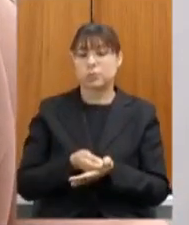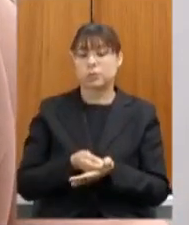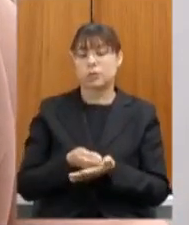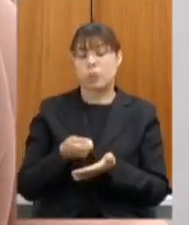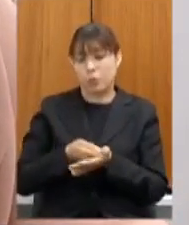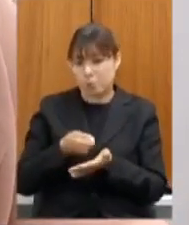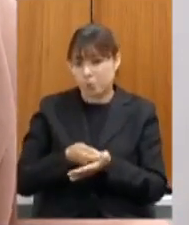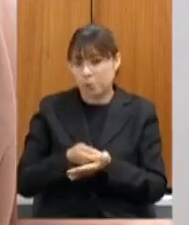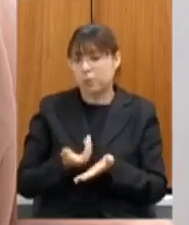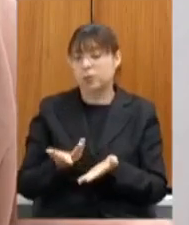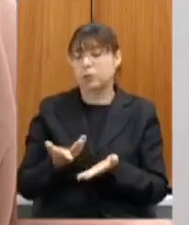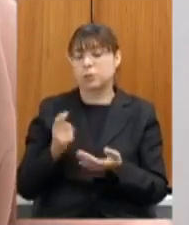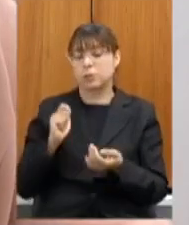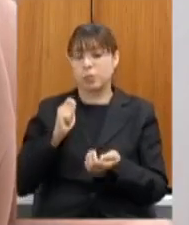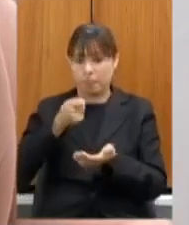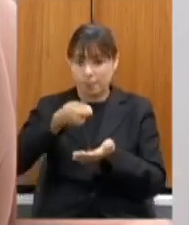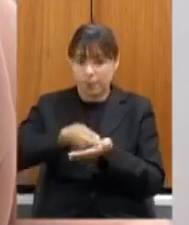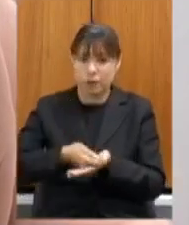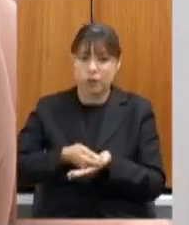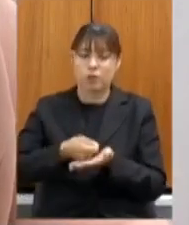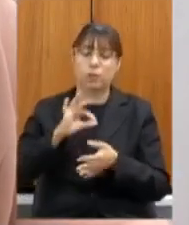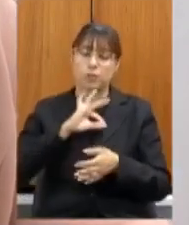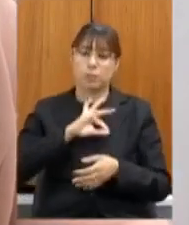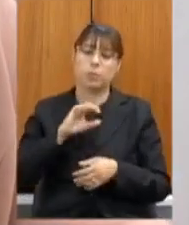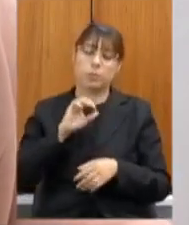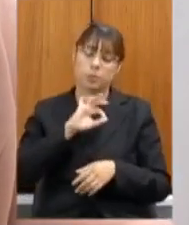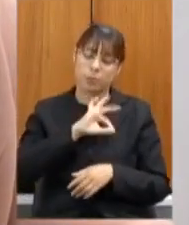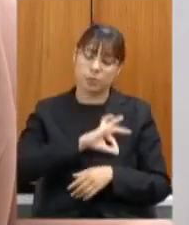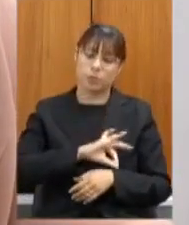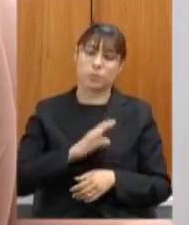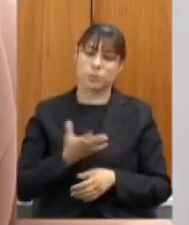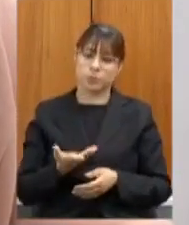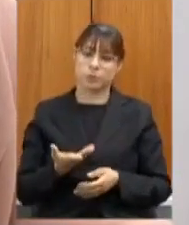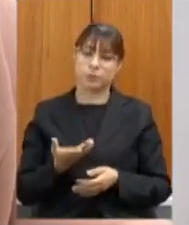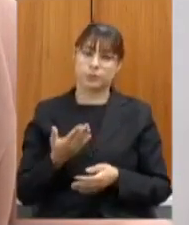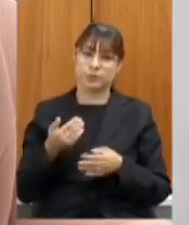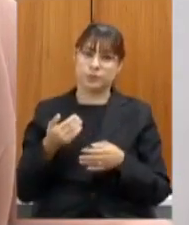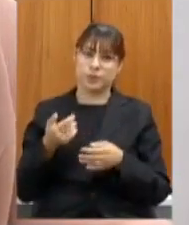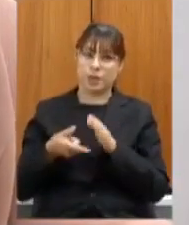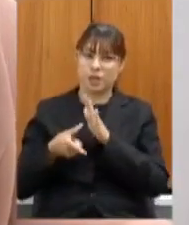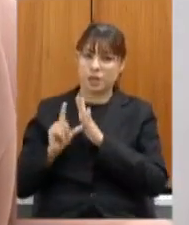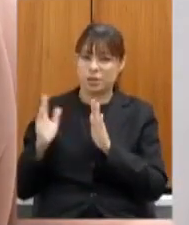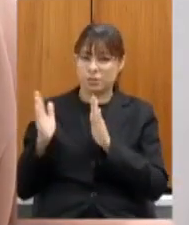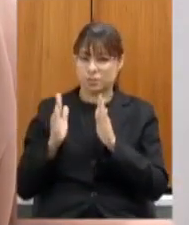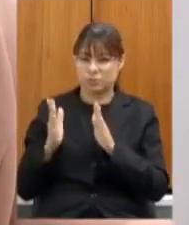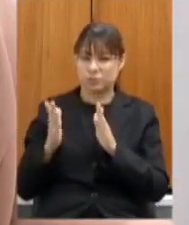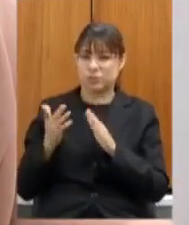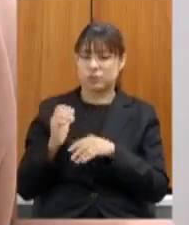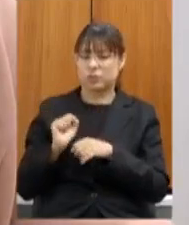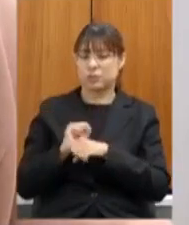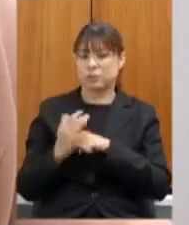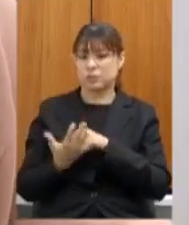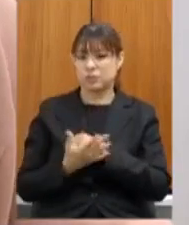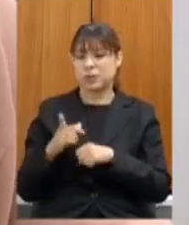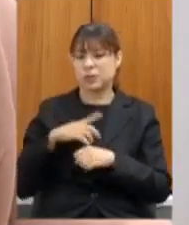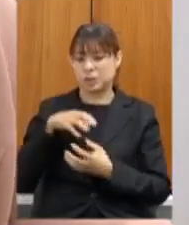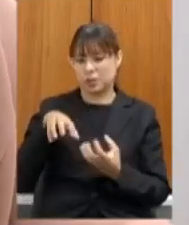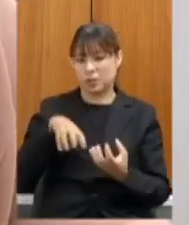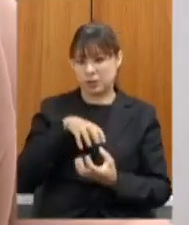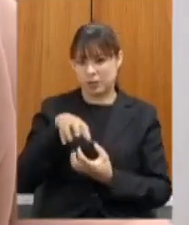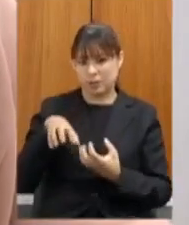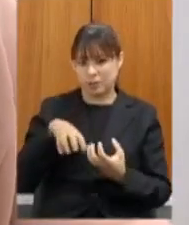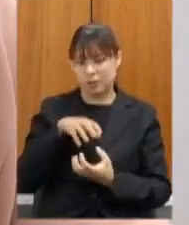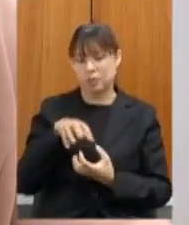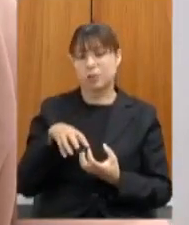profissional nacional e sua atualização anual no início do ano antes da pandemia nós tínhamos uma greve dos